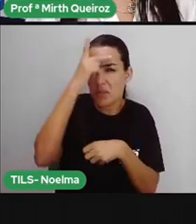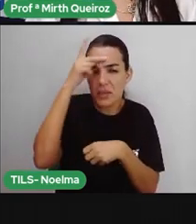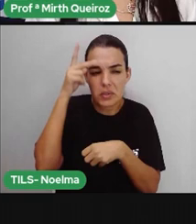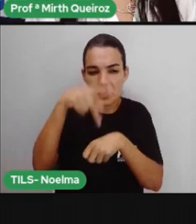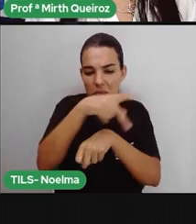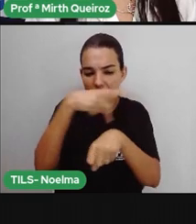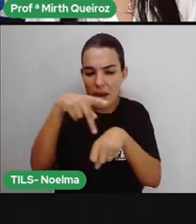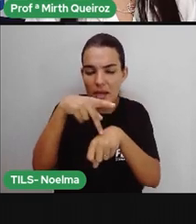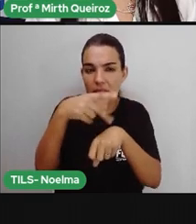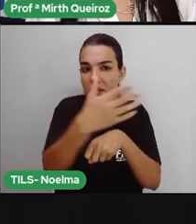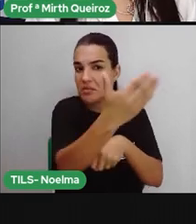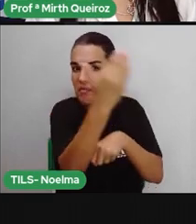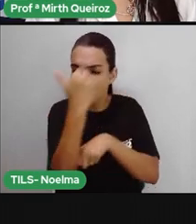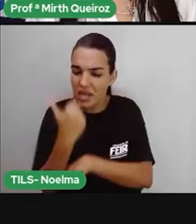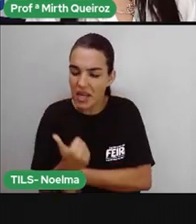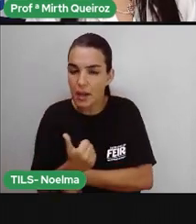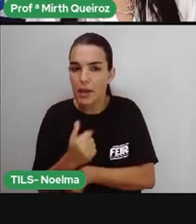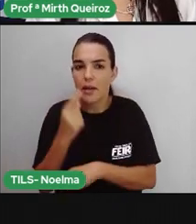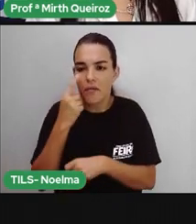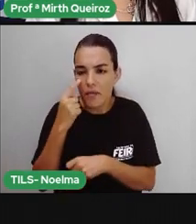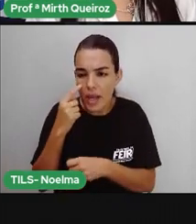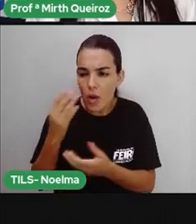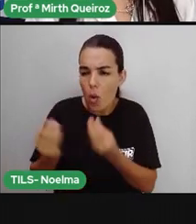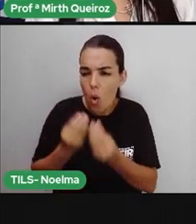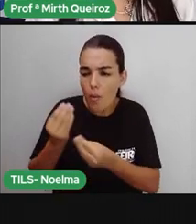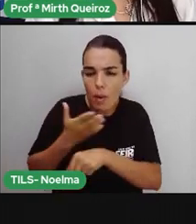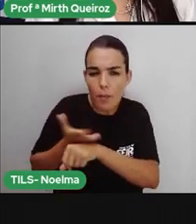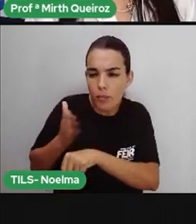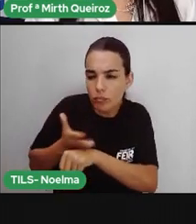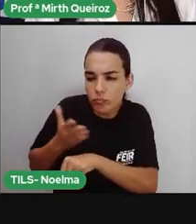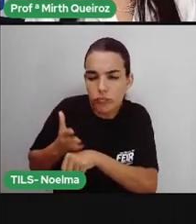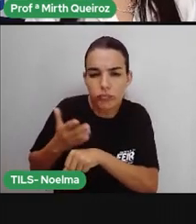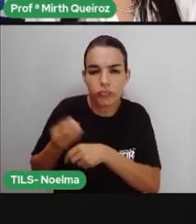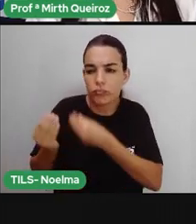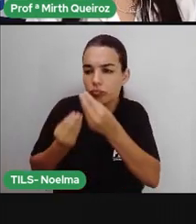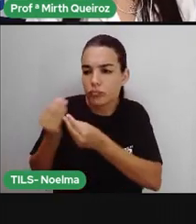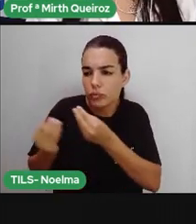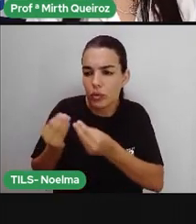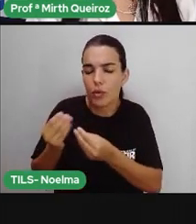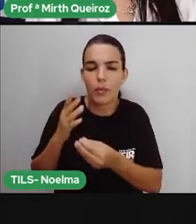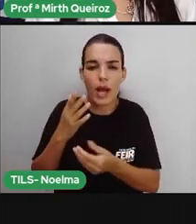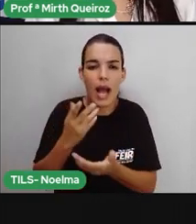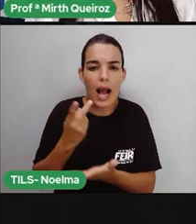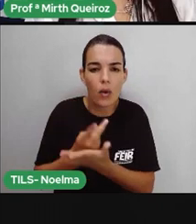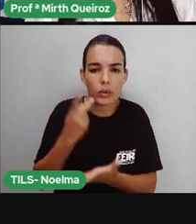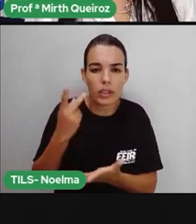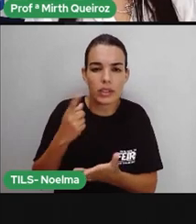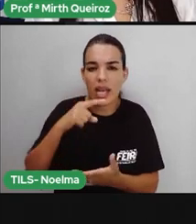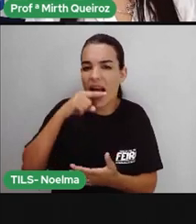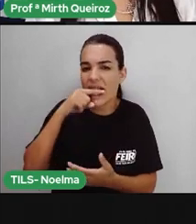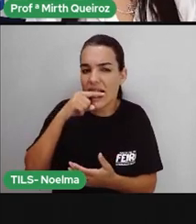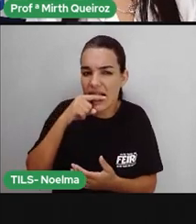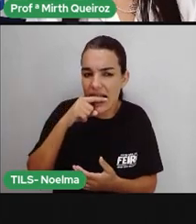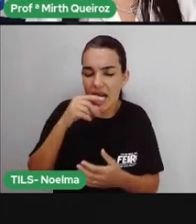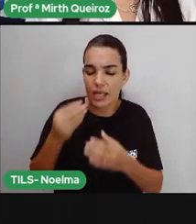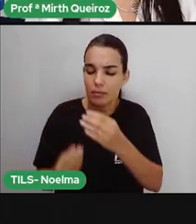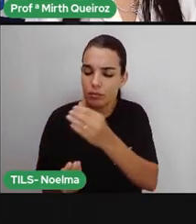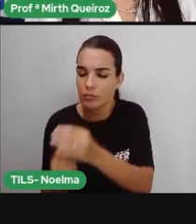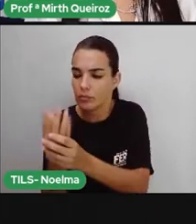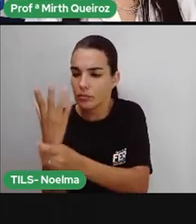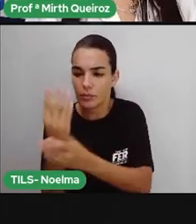esse processo de produção de açúcar, a questão da plantação da cana-de-açúcar, né?